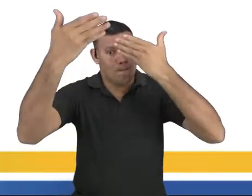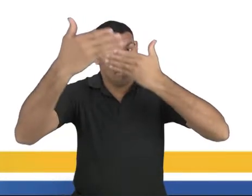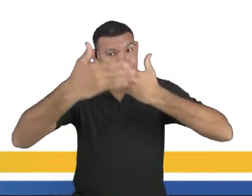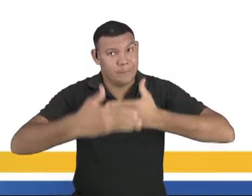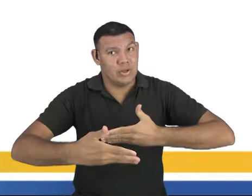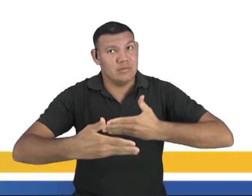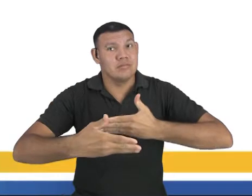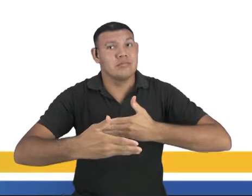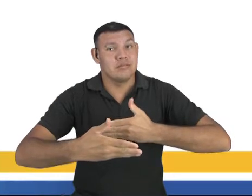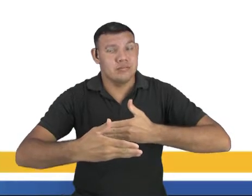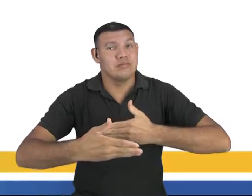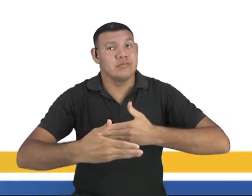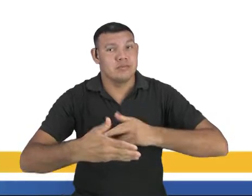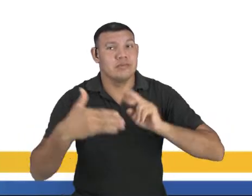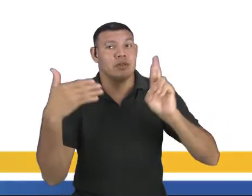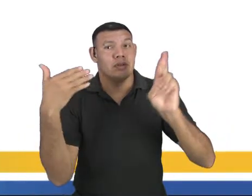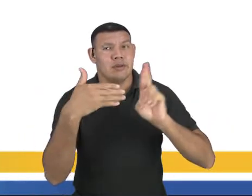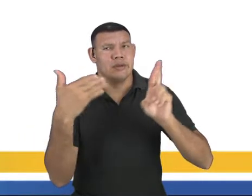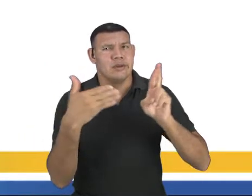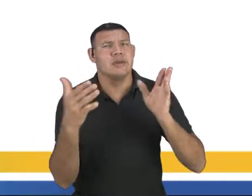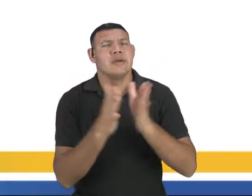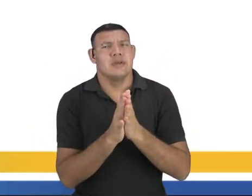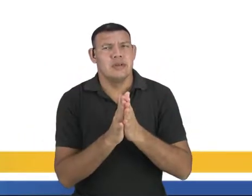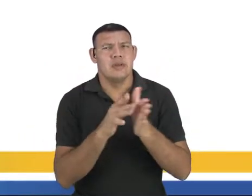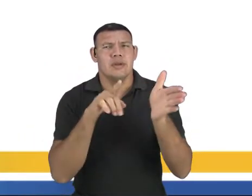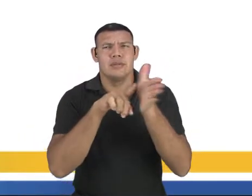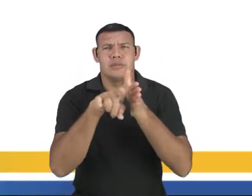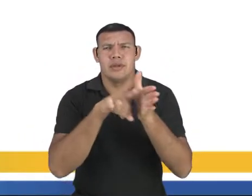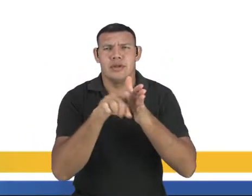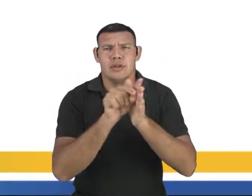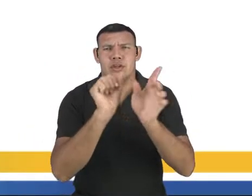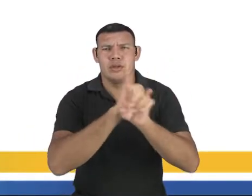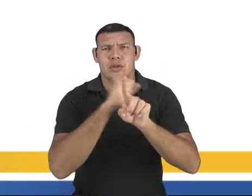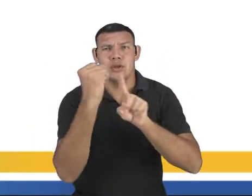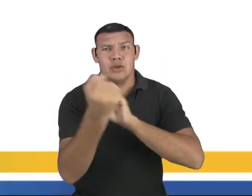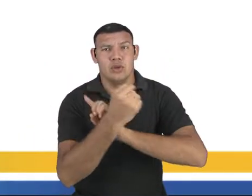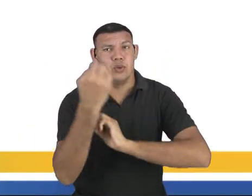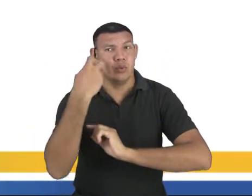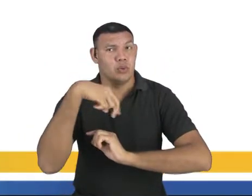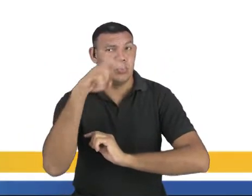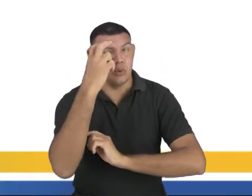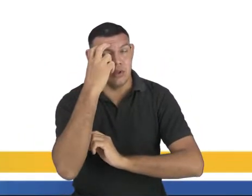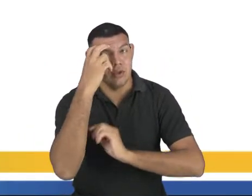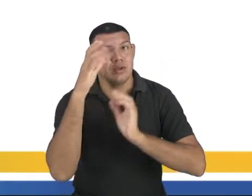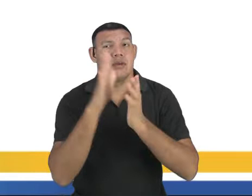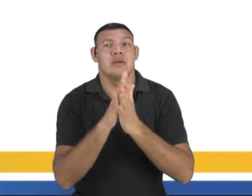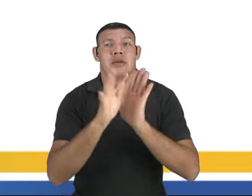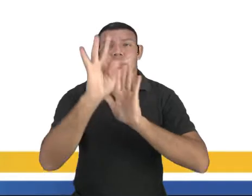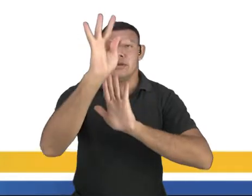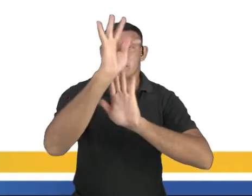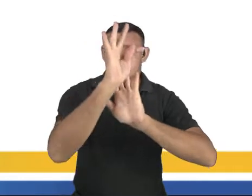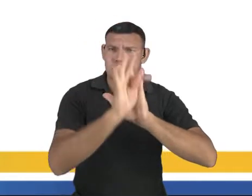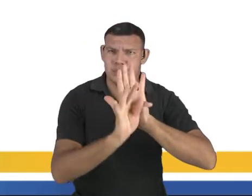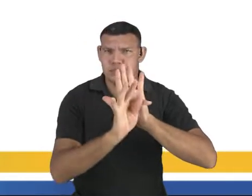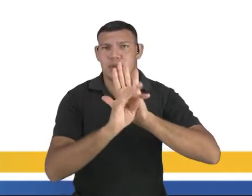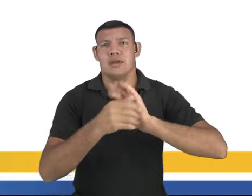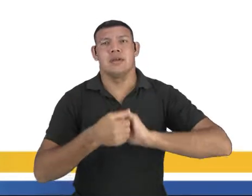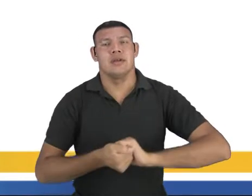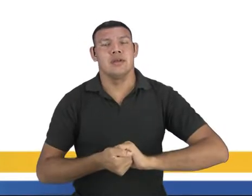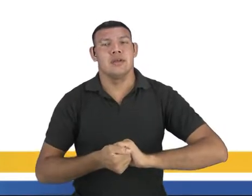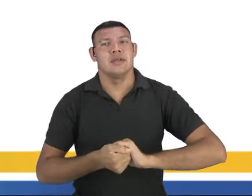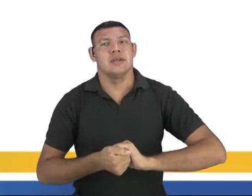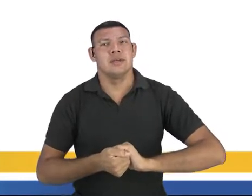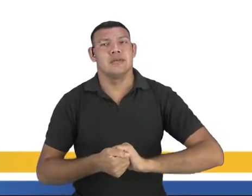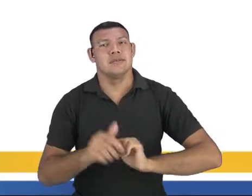ela trata de muitas questões socioculturais, né? Por meio de textos, por